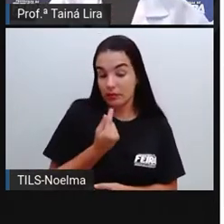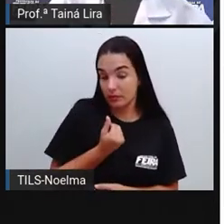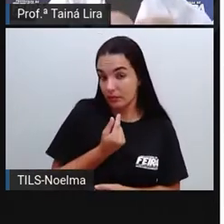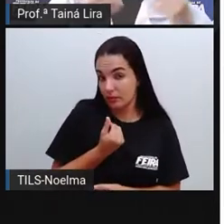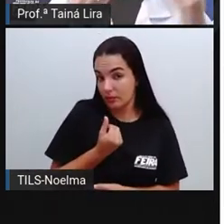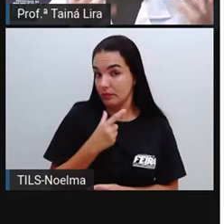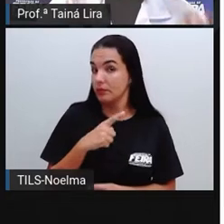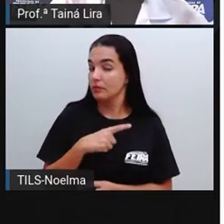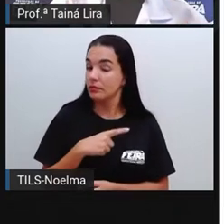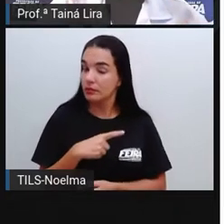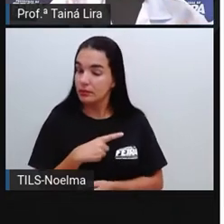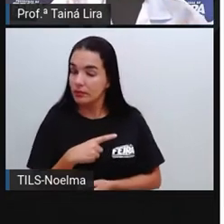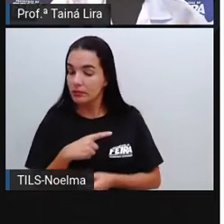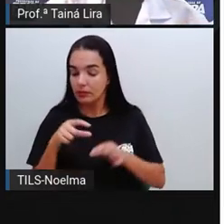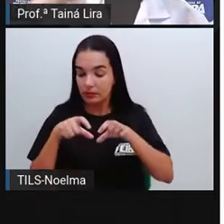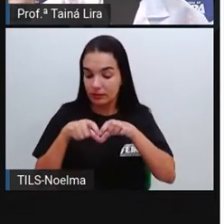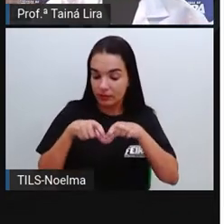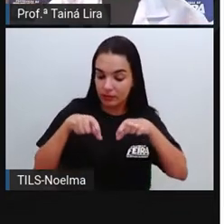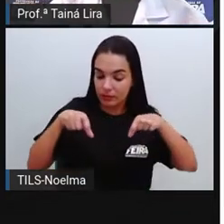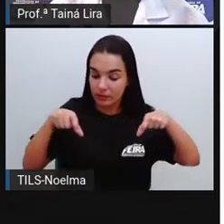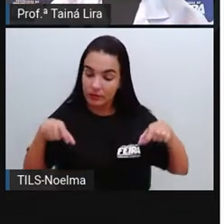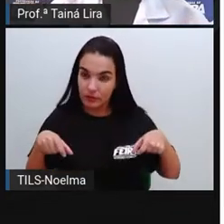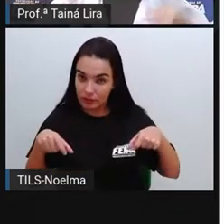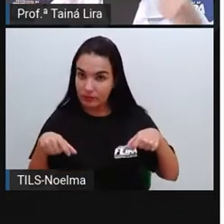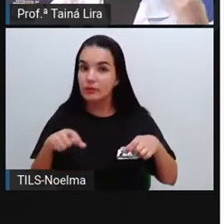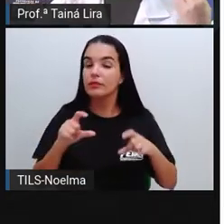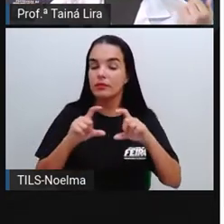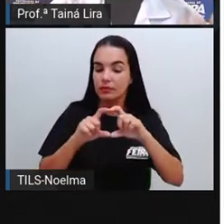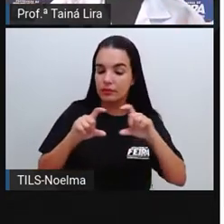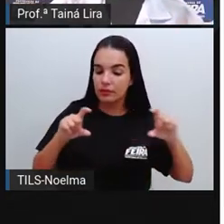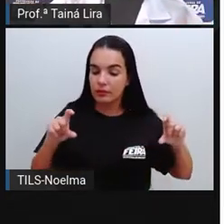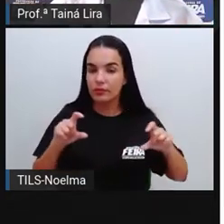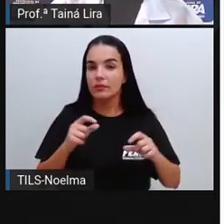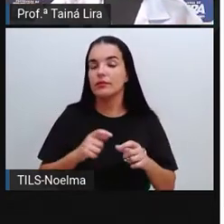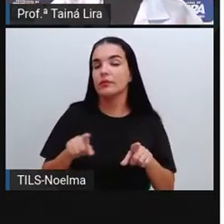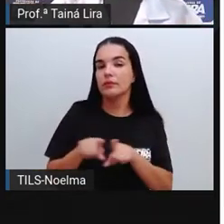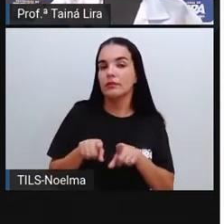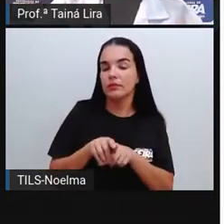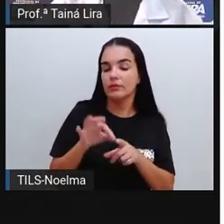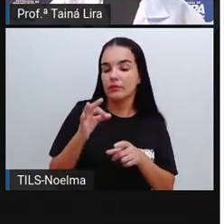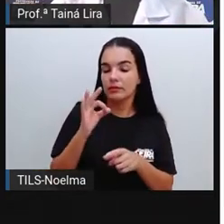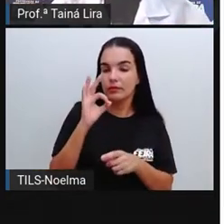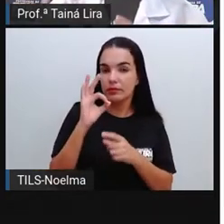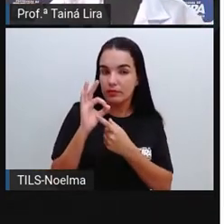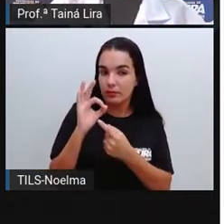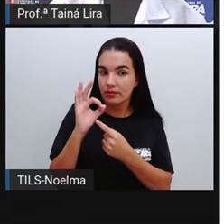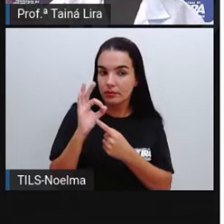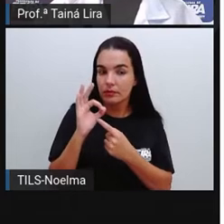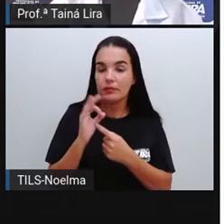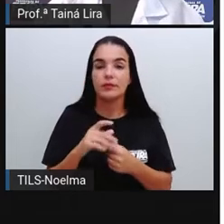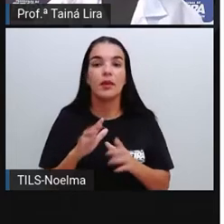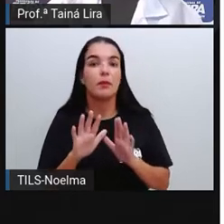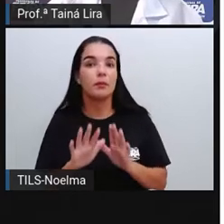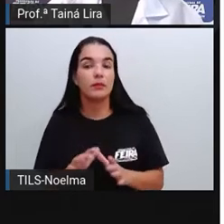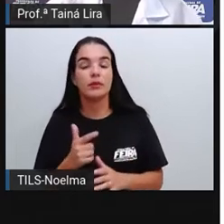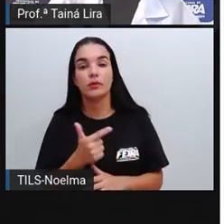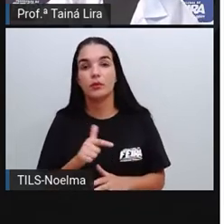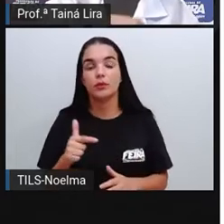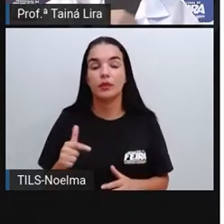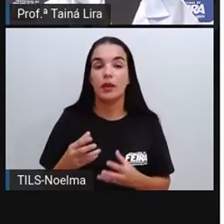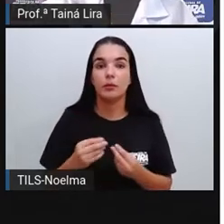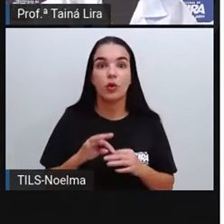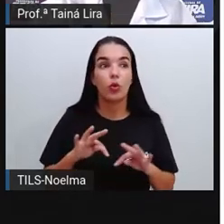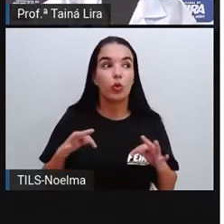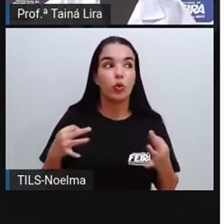ele tem, né, algumas cédulas e algumas moedas, mas ele não tem cédulas e moedas